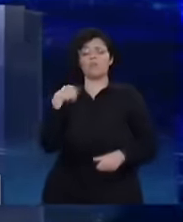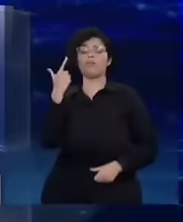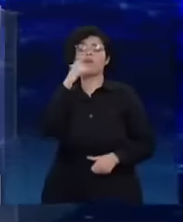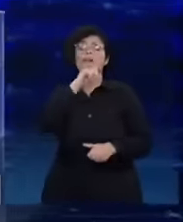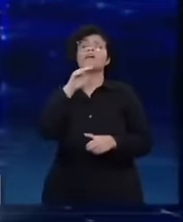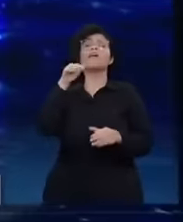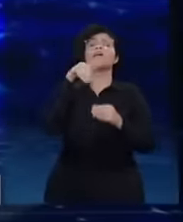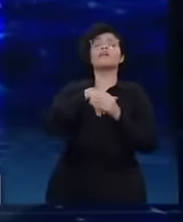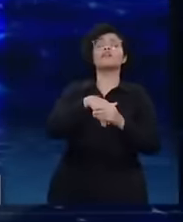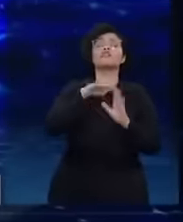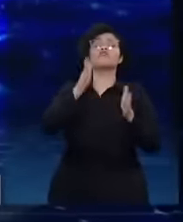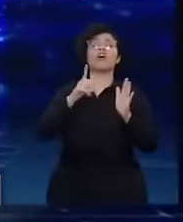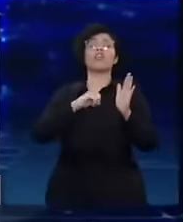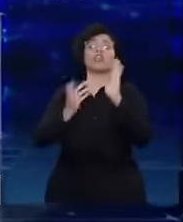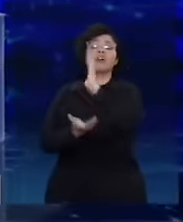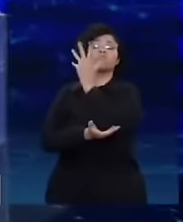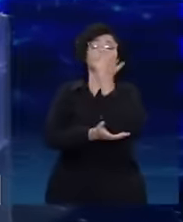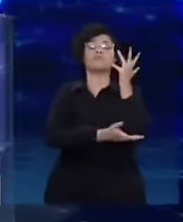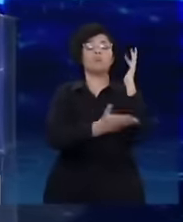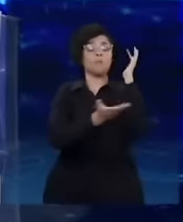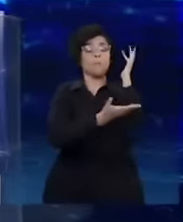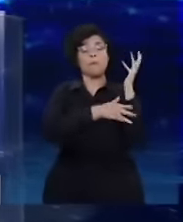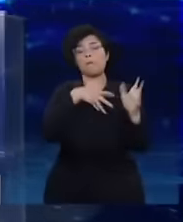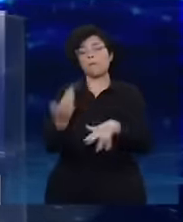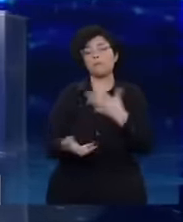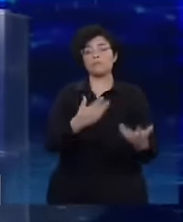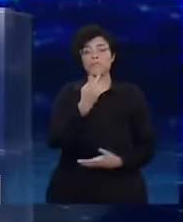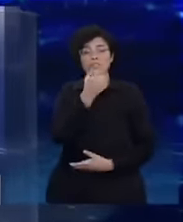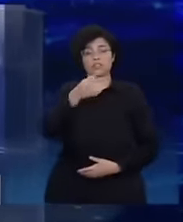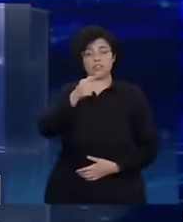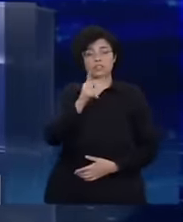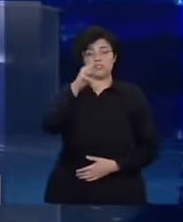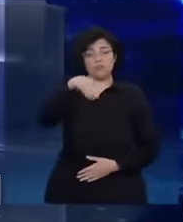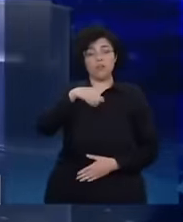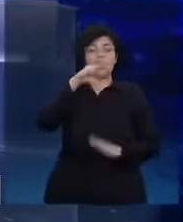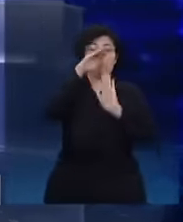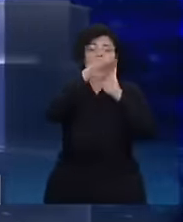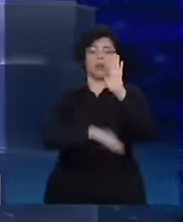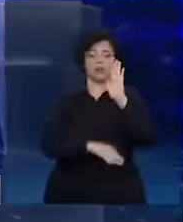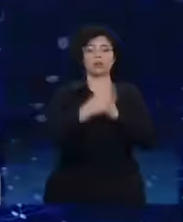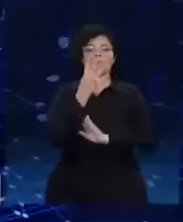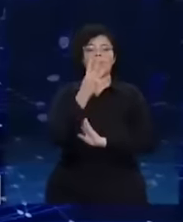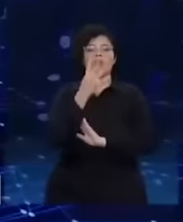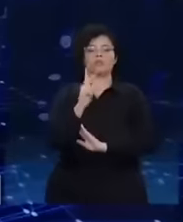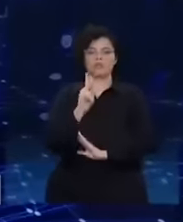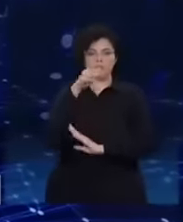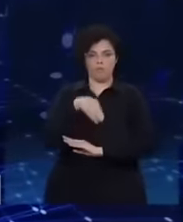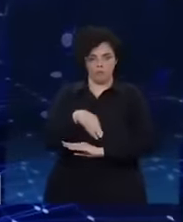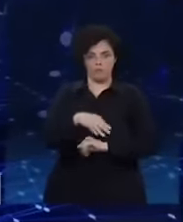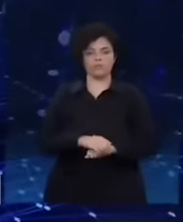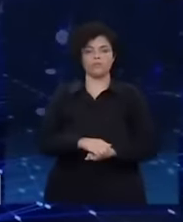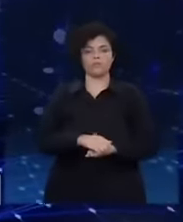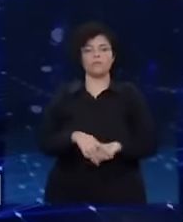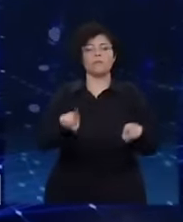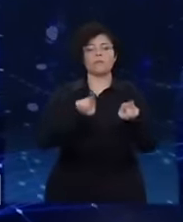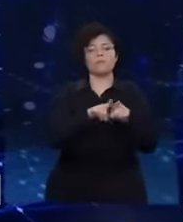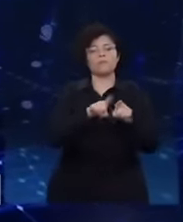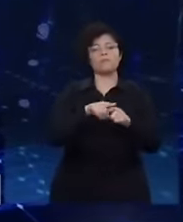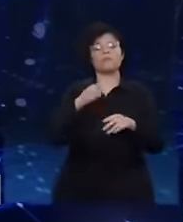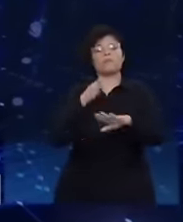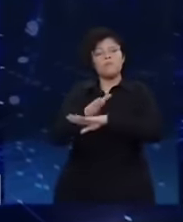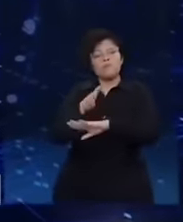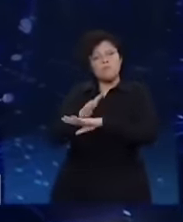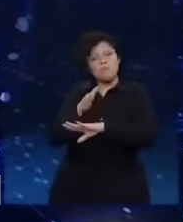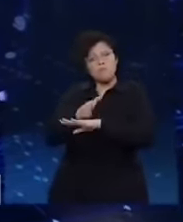tinha um desmatamento de 27 mil quilômetros. Caiu para 4 mil quilômetros. O Brasil participou da COP15, Copenhague,